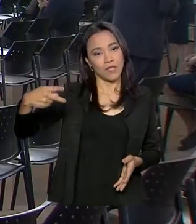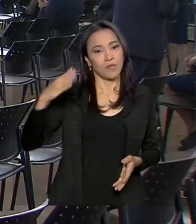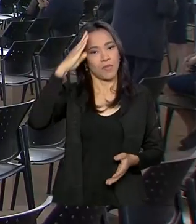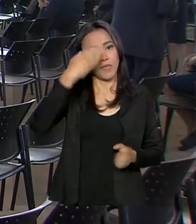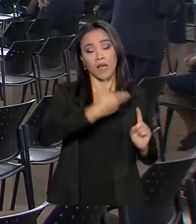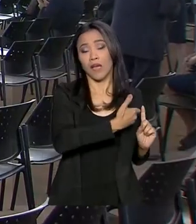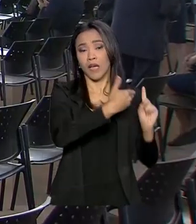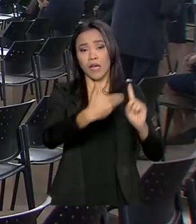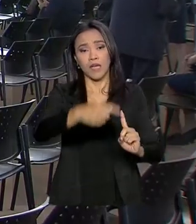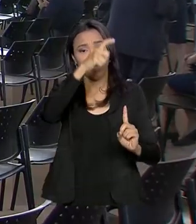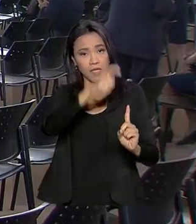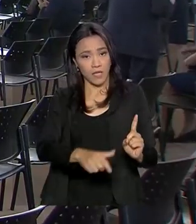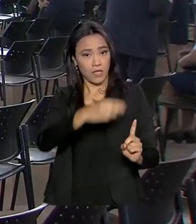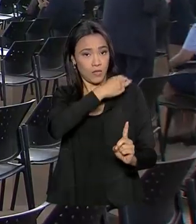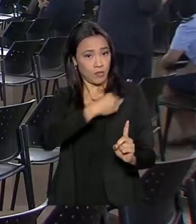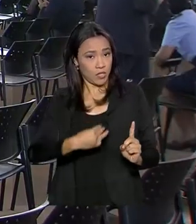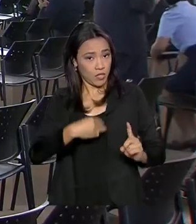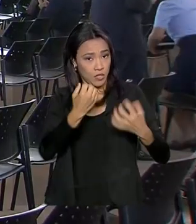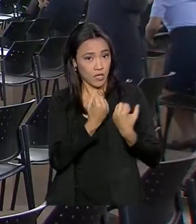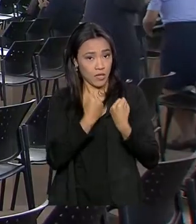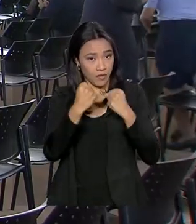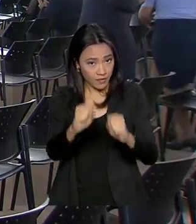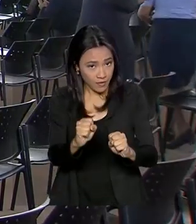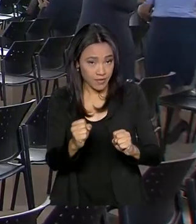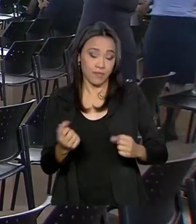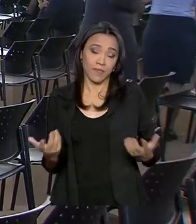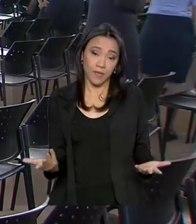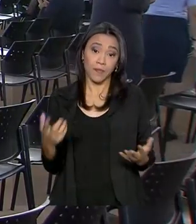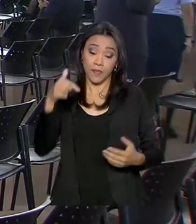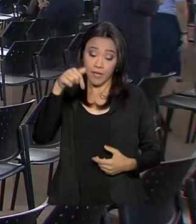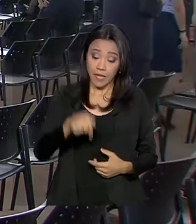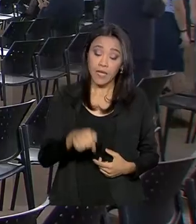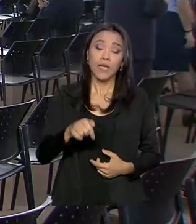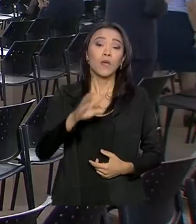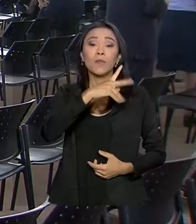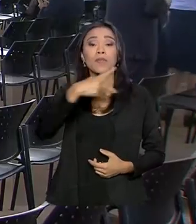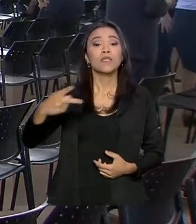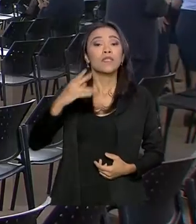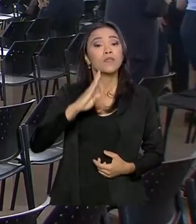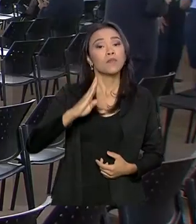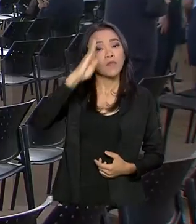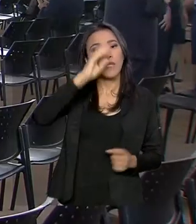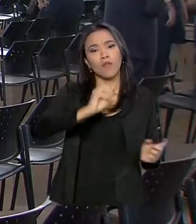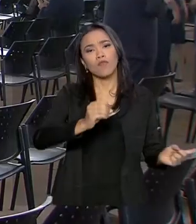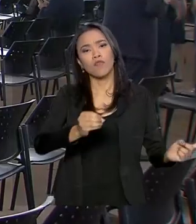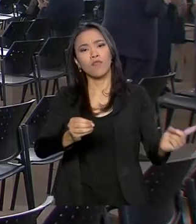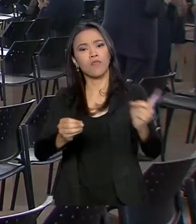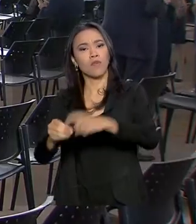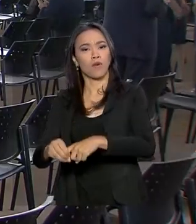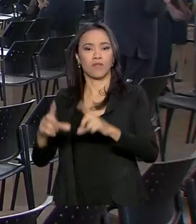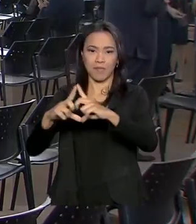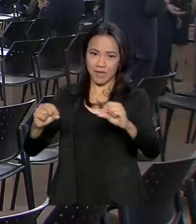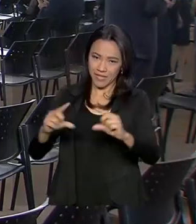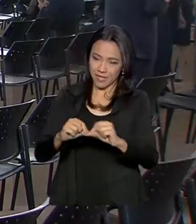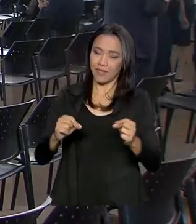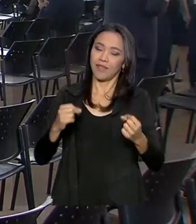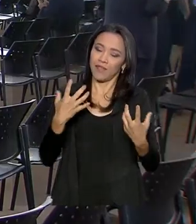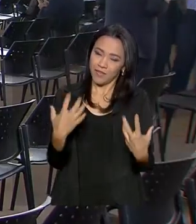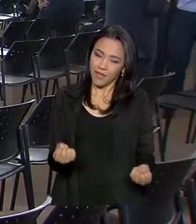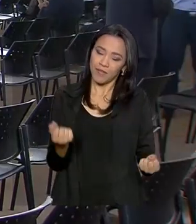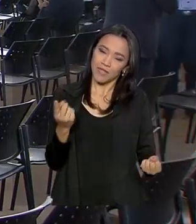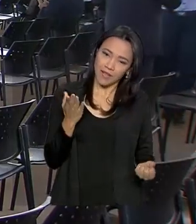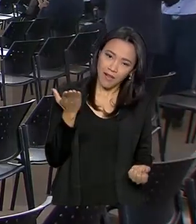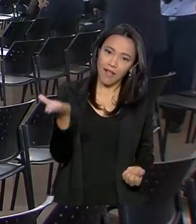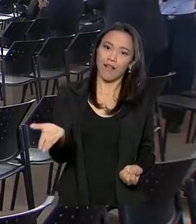ministro da Defesa, Fernando Azevedo e Silva. Daqui o presidente retorna à Brasília e é para lá que nós vamos.